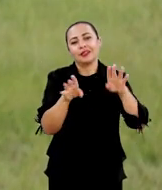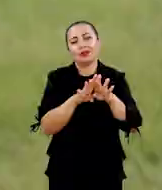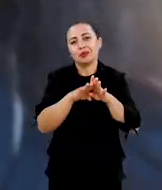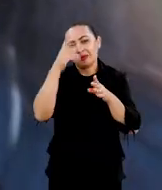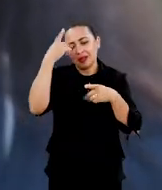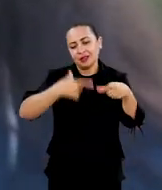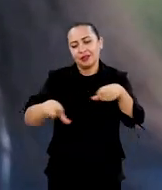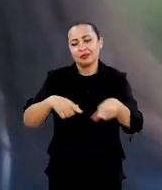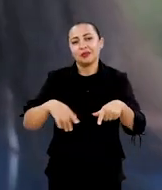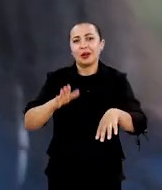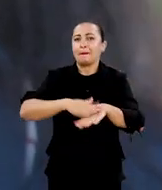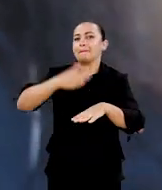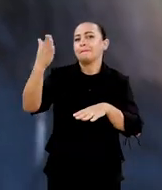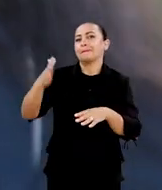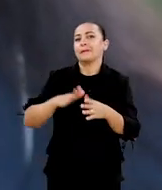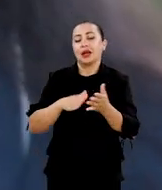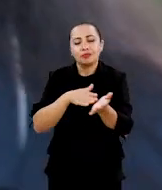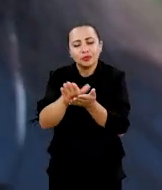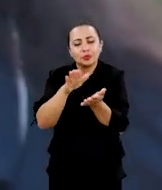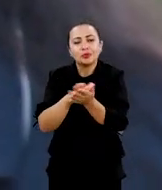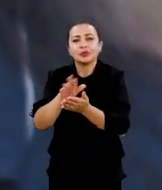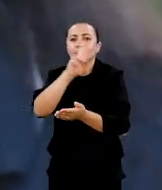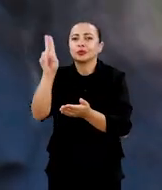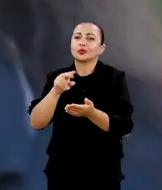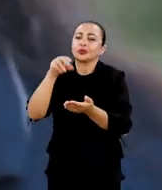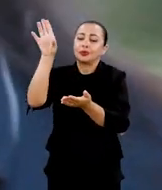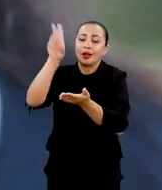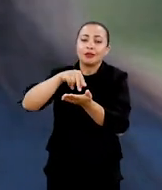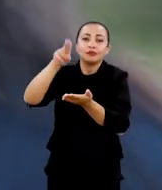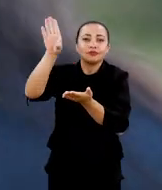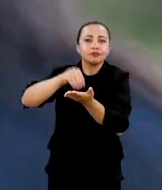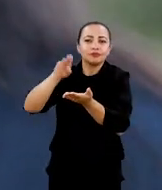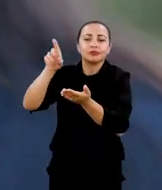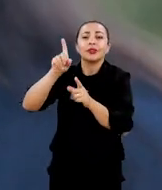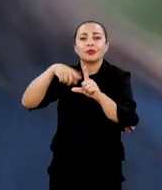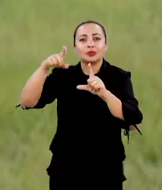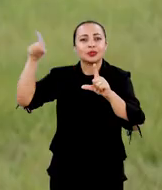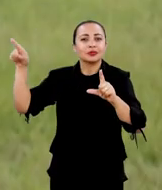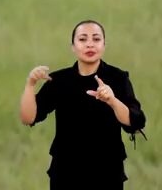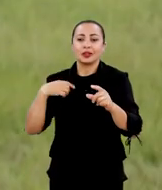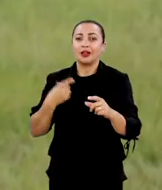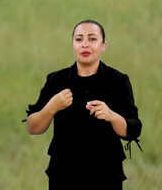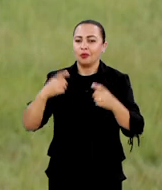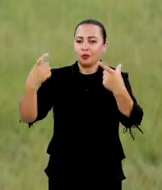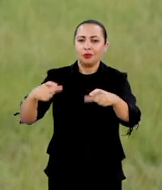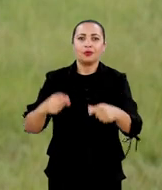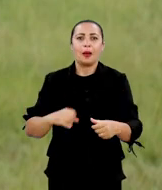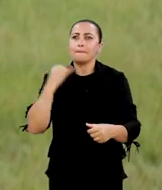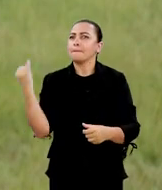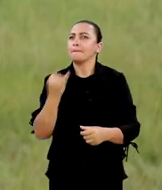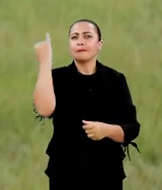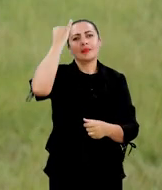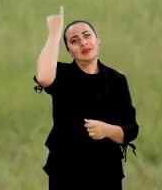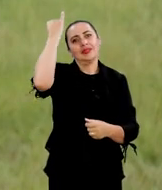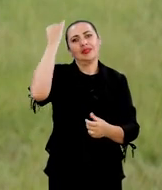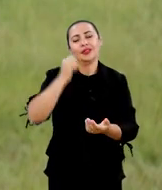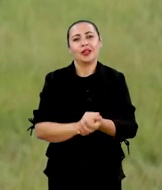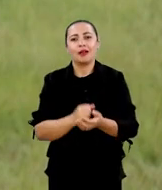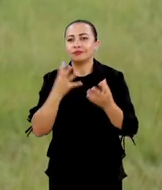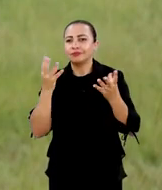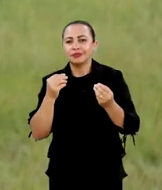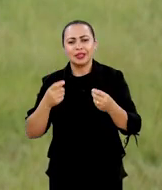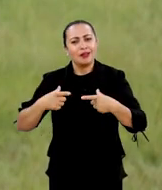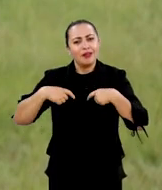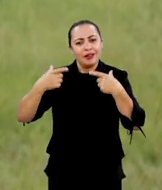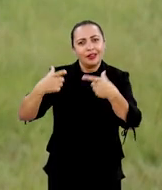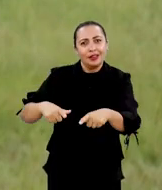para podermos trabalhar mais, podemos publicar, podemos usar esses dados. Nós estamos localizados em uma região extremamente importante.